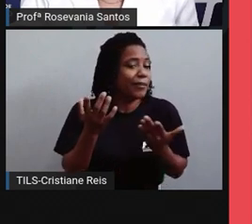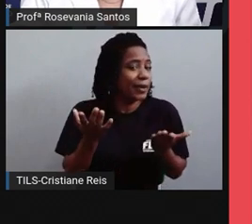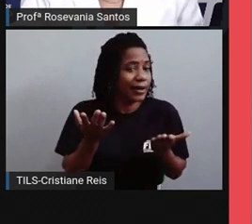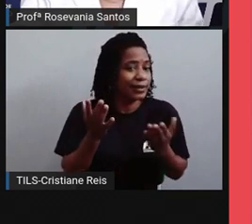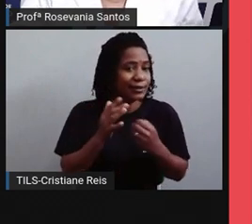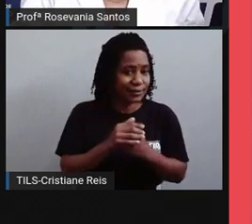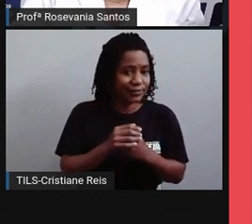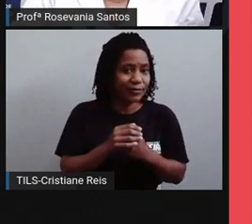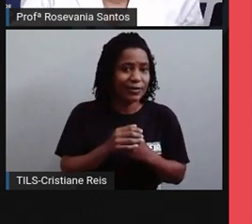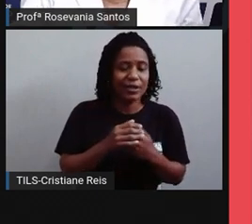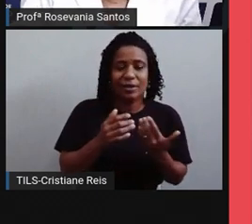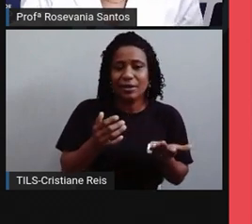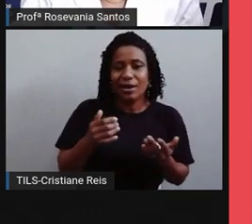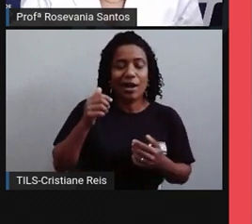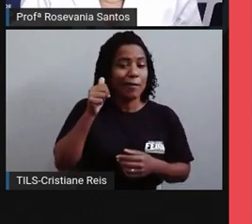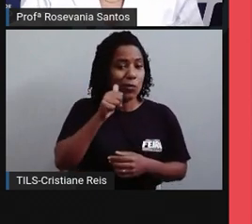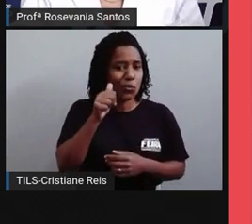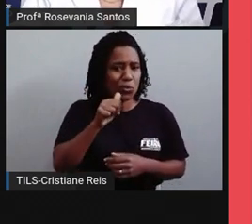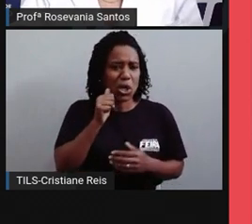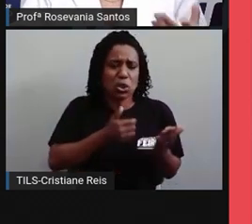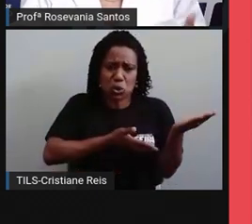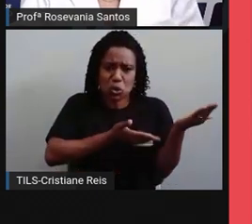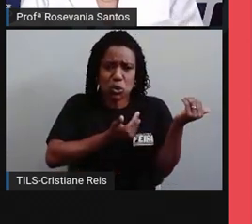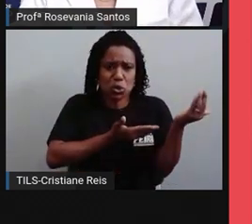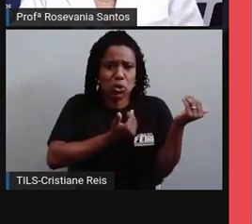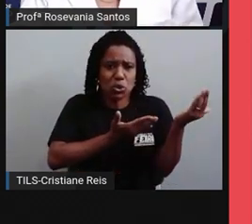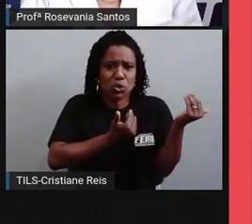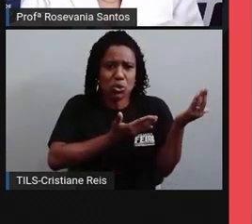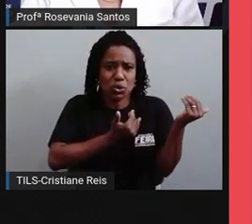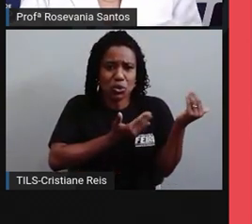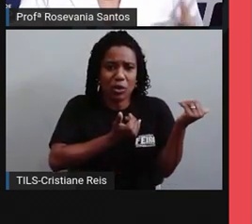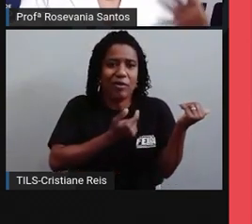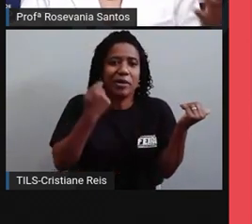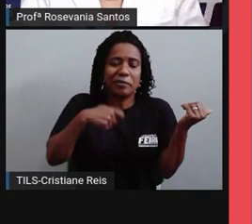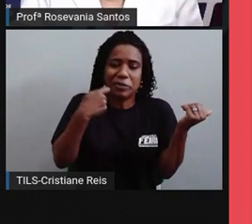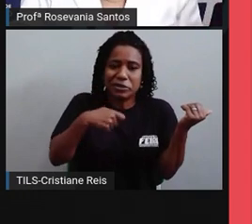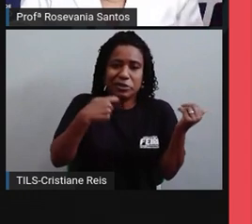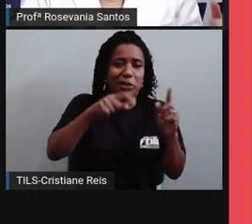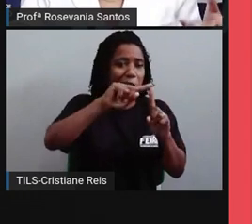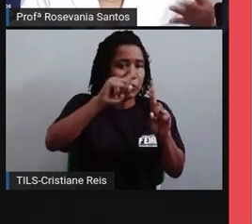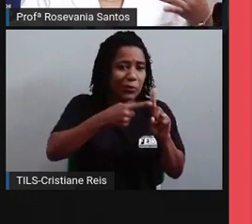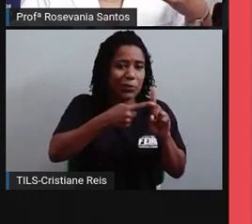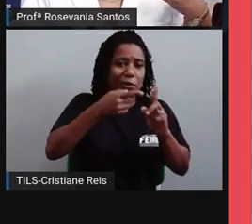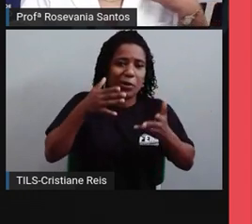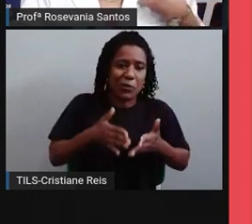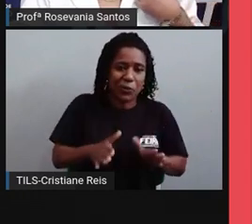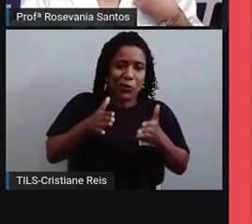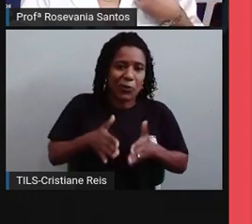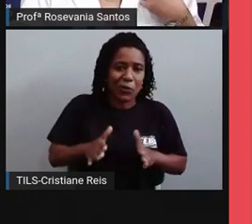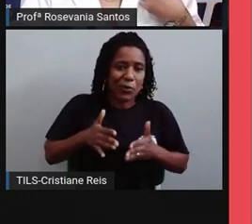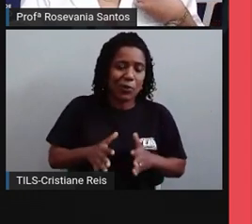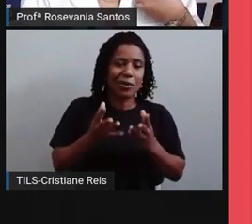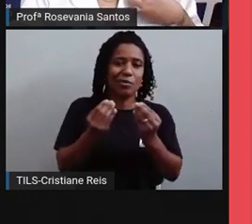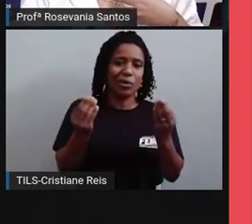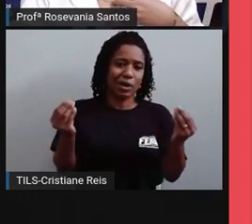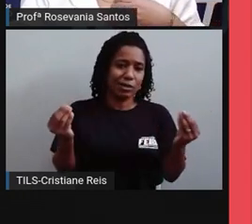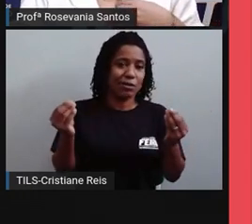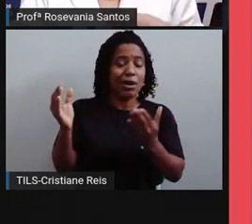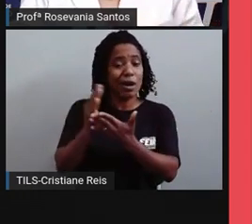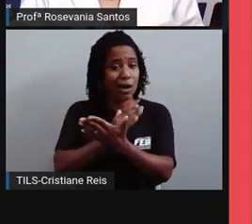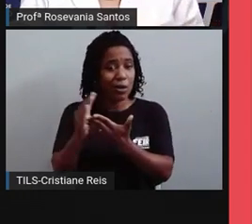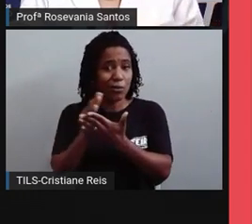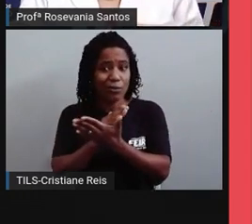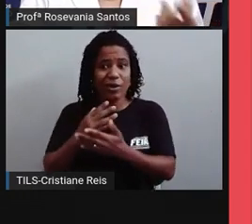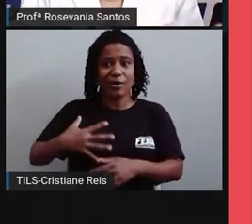dizer que se, porque ela está no período, né, de fertilidade dela que ela vai ter muitos filhos, algumas mulheres optam por não ter filho nenhum,